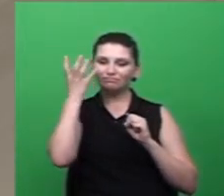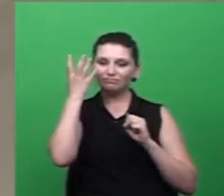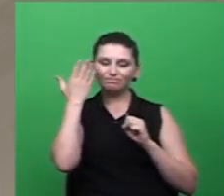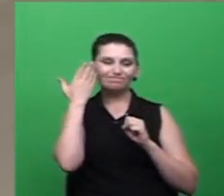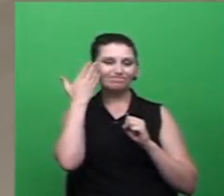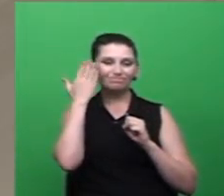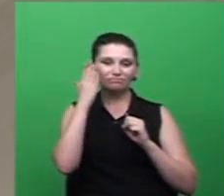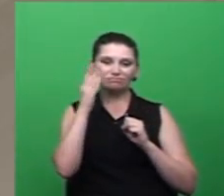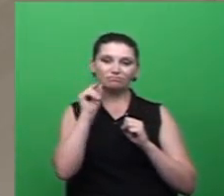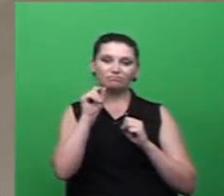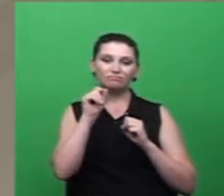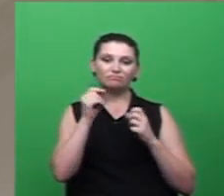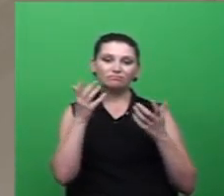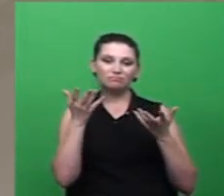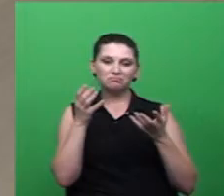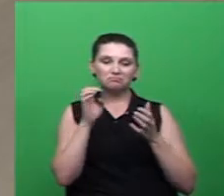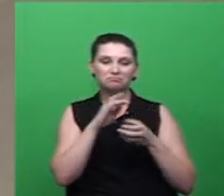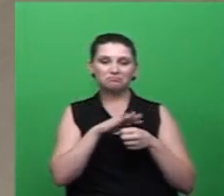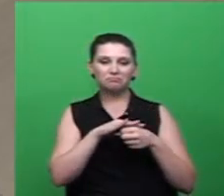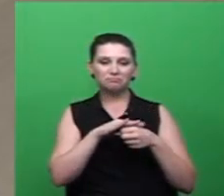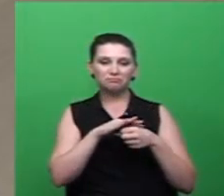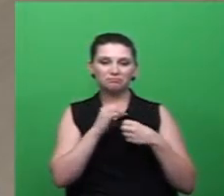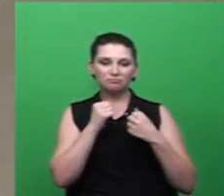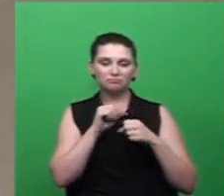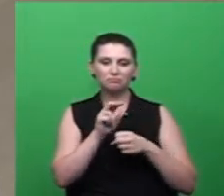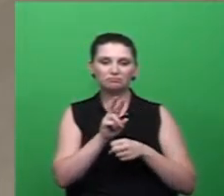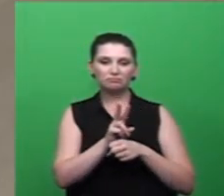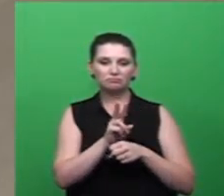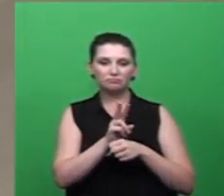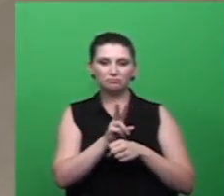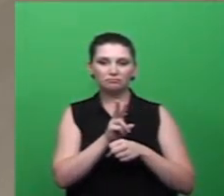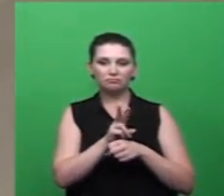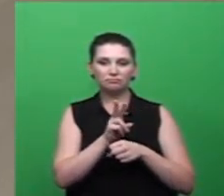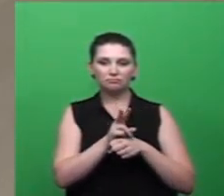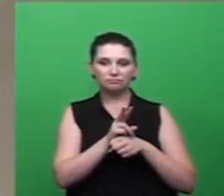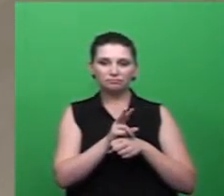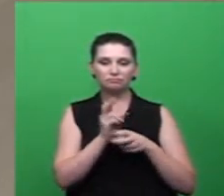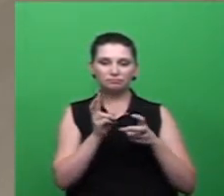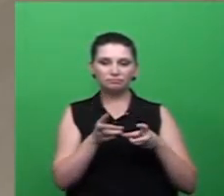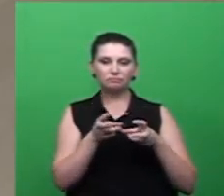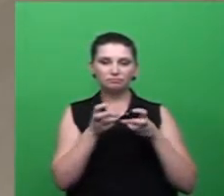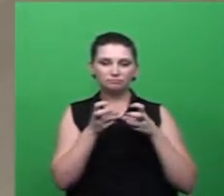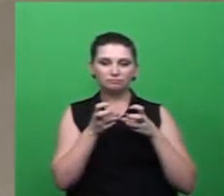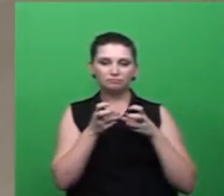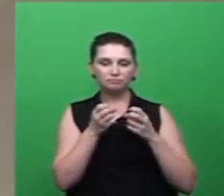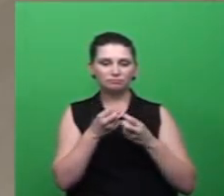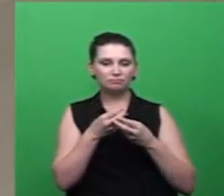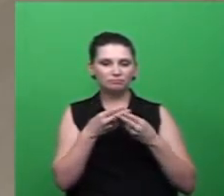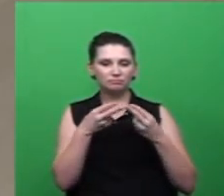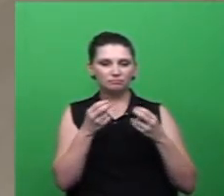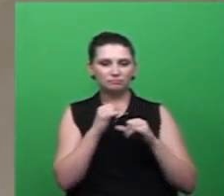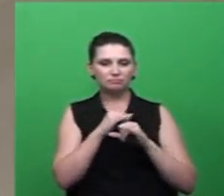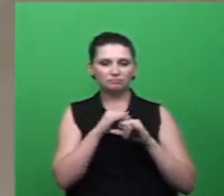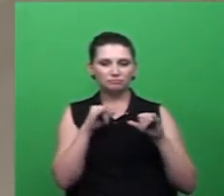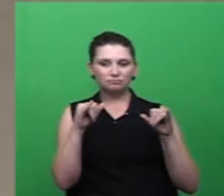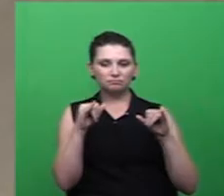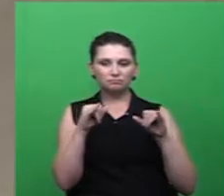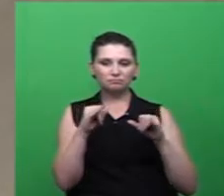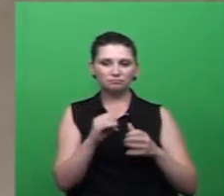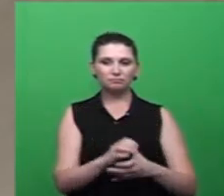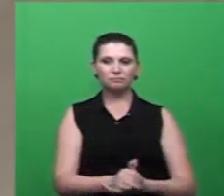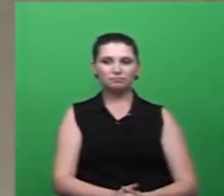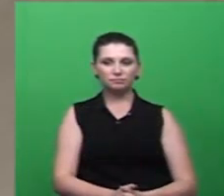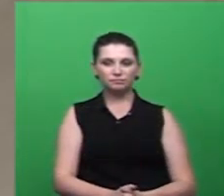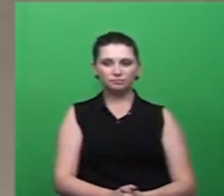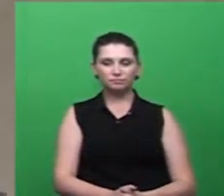médicos, principalmente esses que estão na ponta atendendo e recebendo a quantidade de informações que a gente vê aí na mídia. Então, a